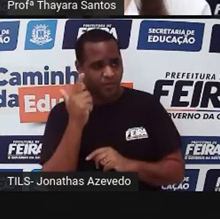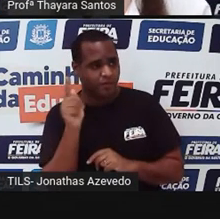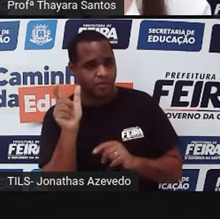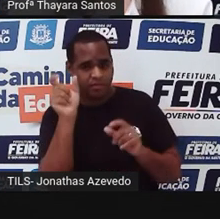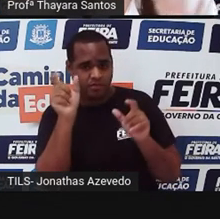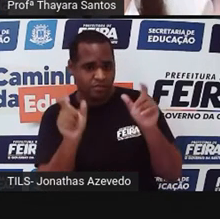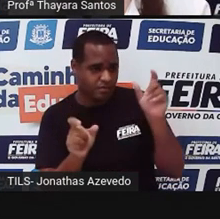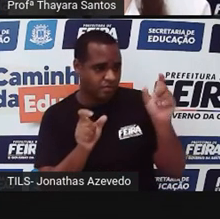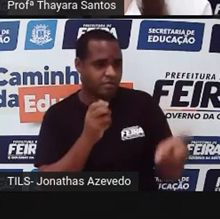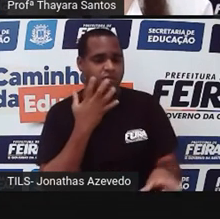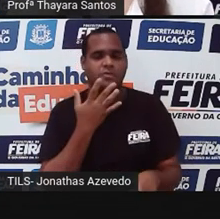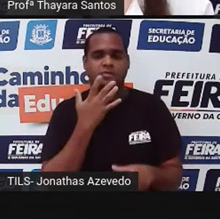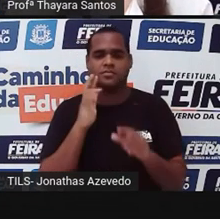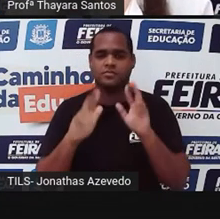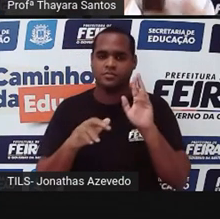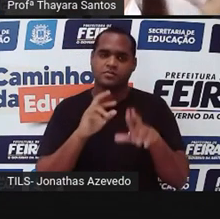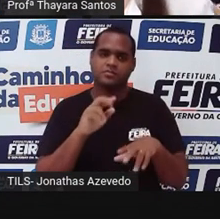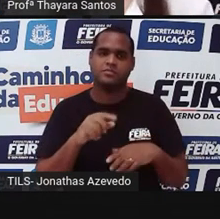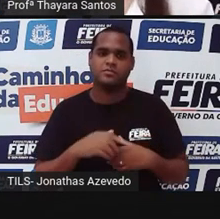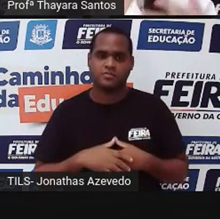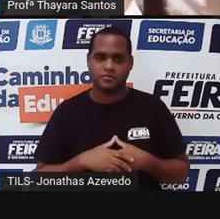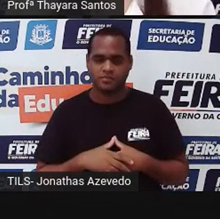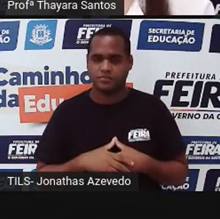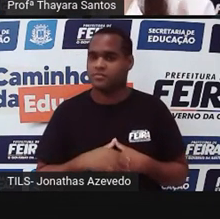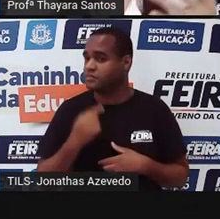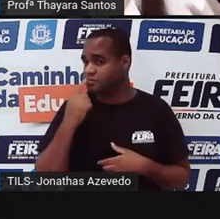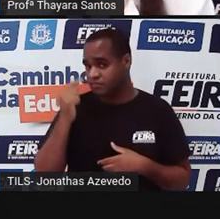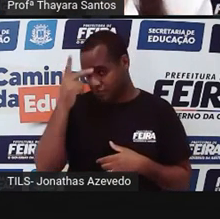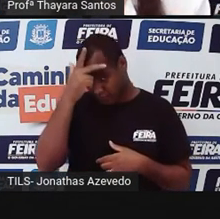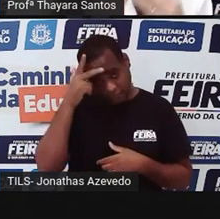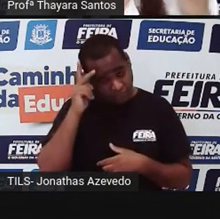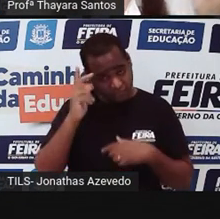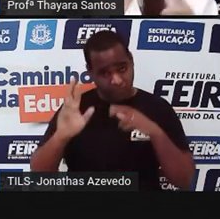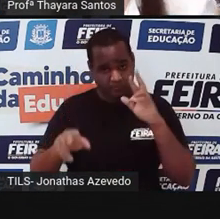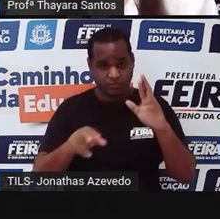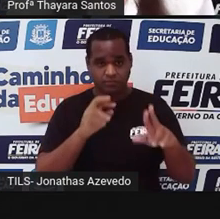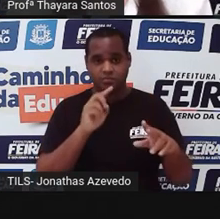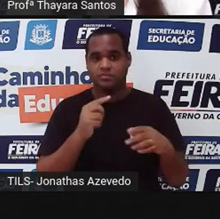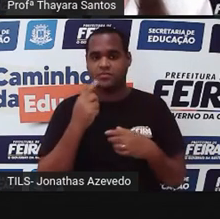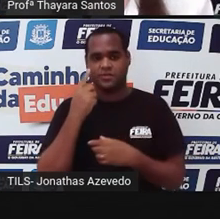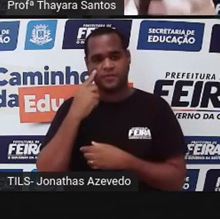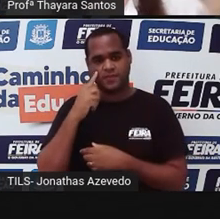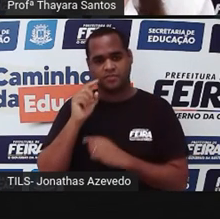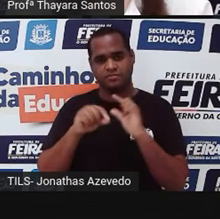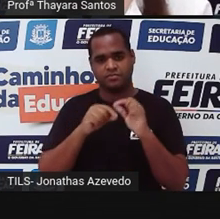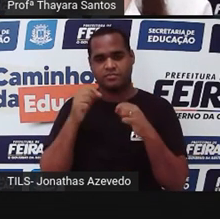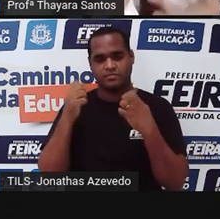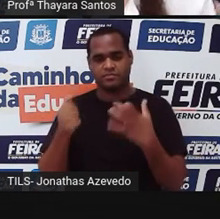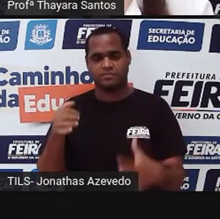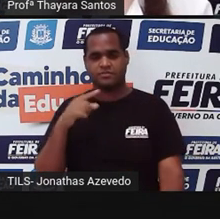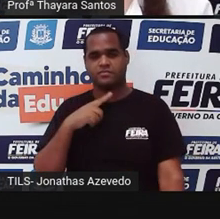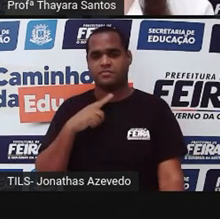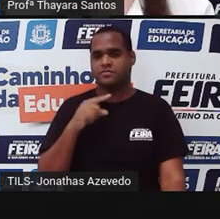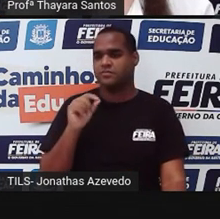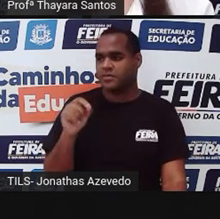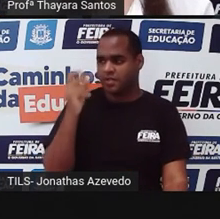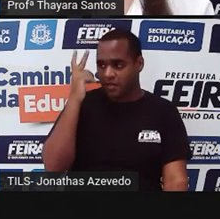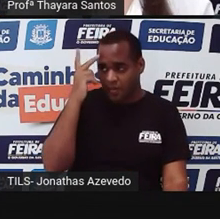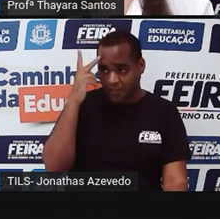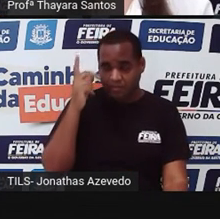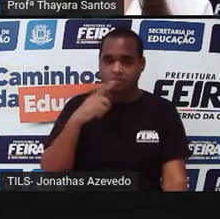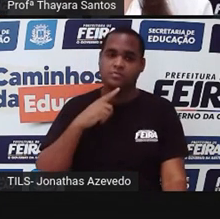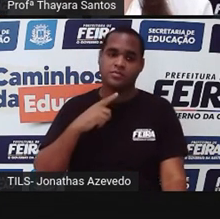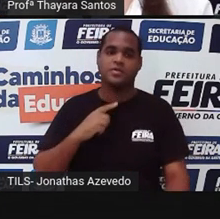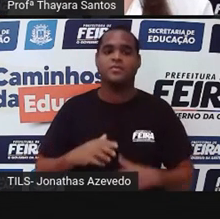da cor que o outro enxerga. Enfim, mas essas pessoas podem ter essa visão das outras cores que elas naturalmente não têm.